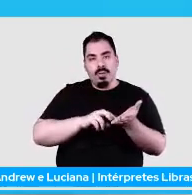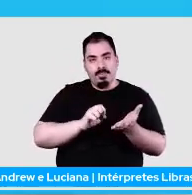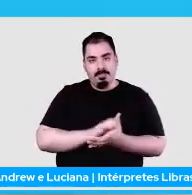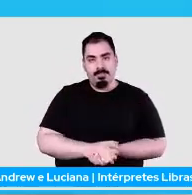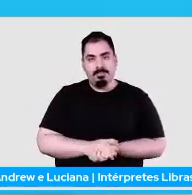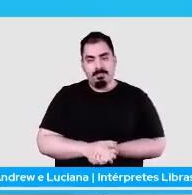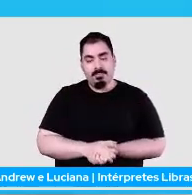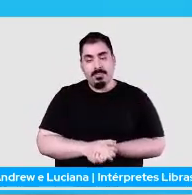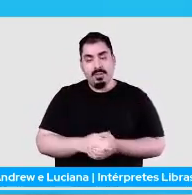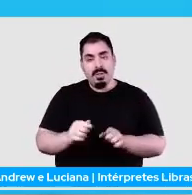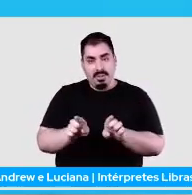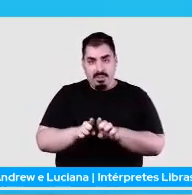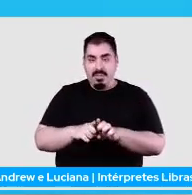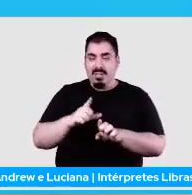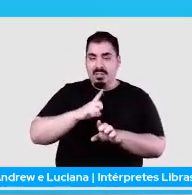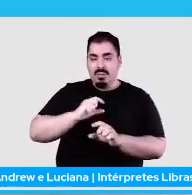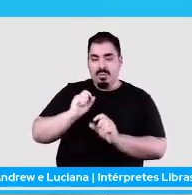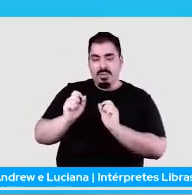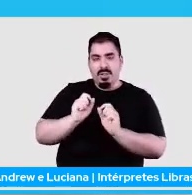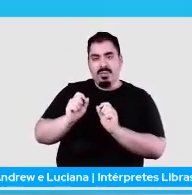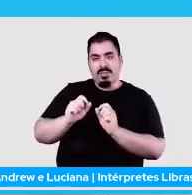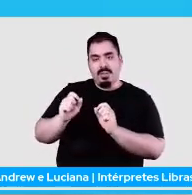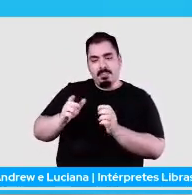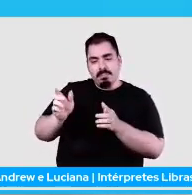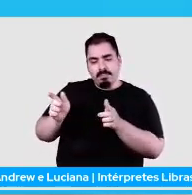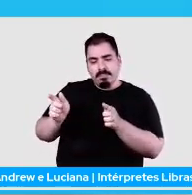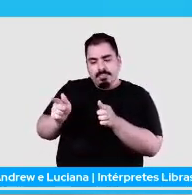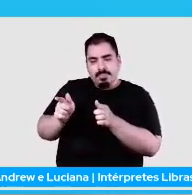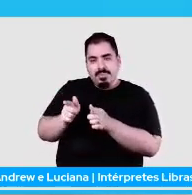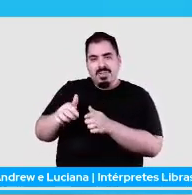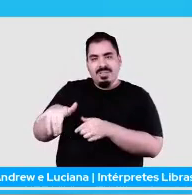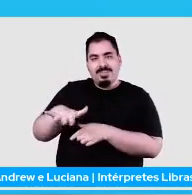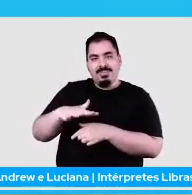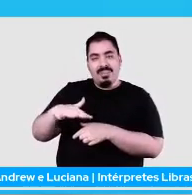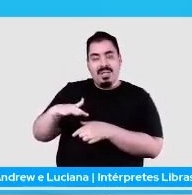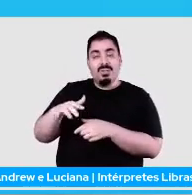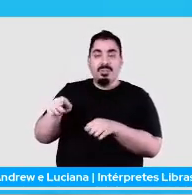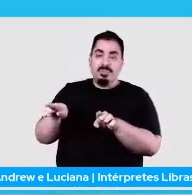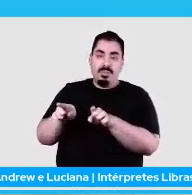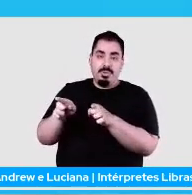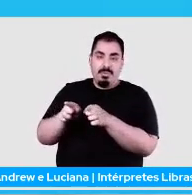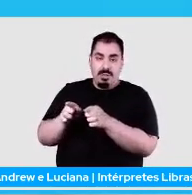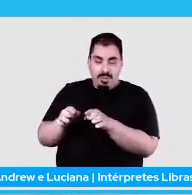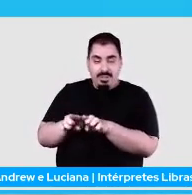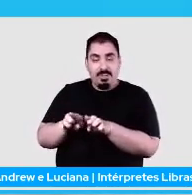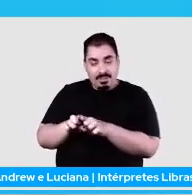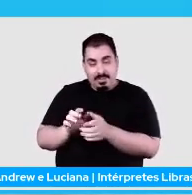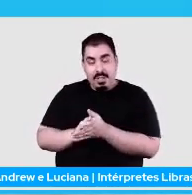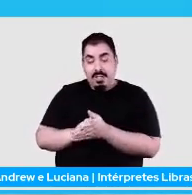espaços. E a gente vai ver o porquê que a gente tem essa precaução de fazer isso.